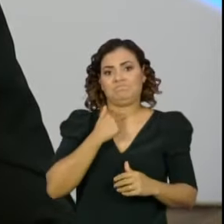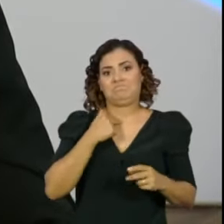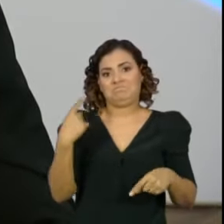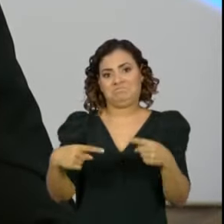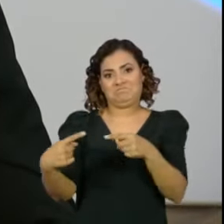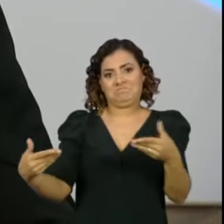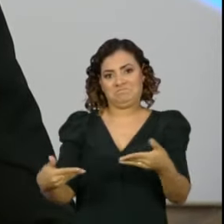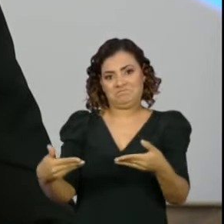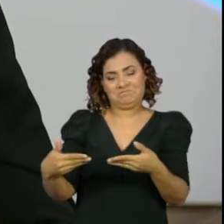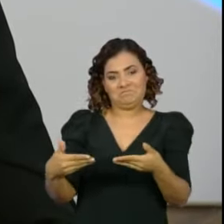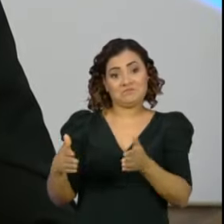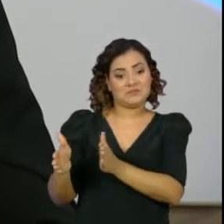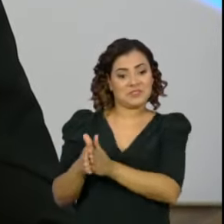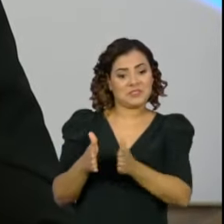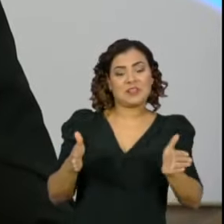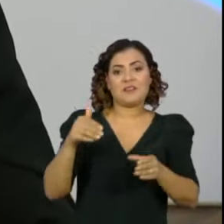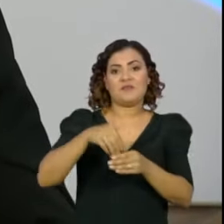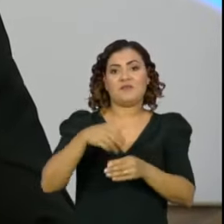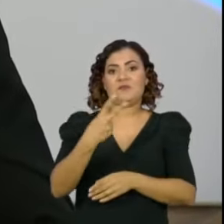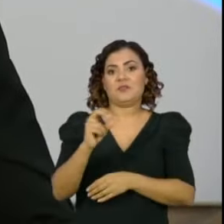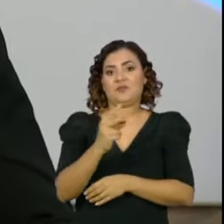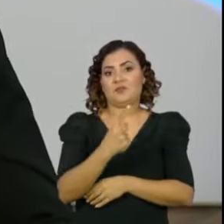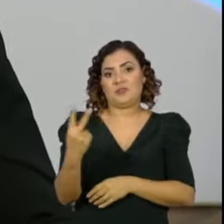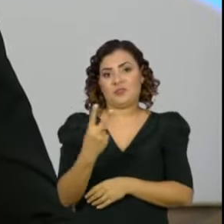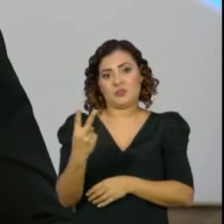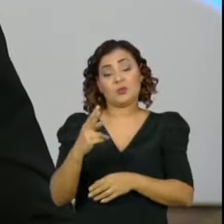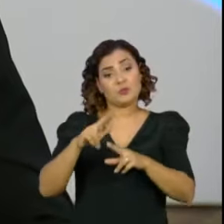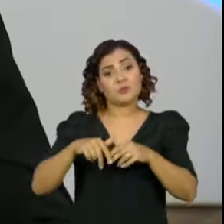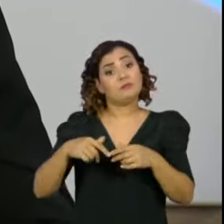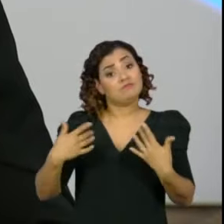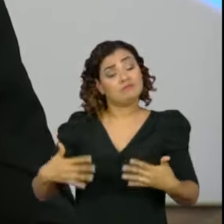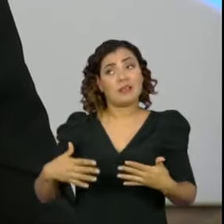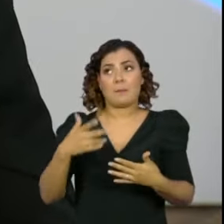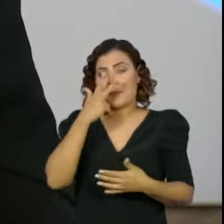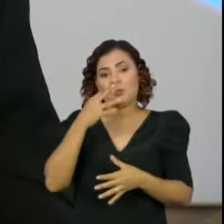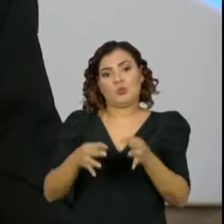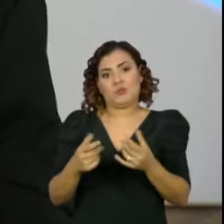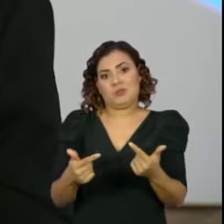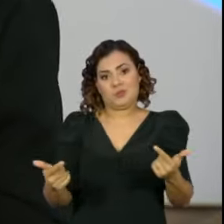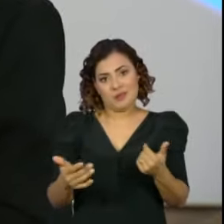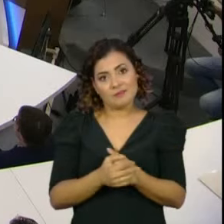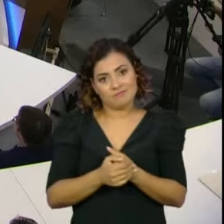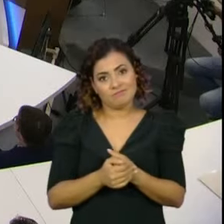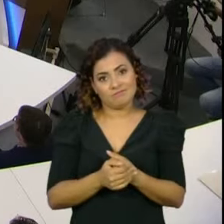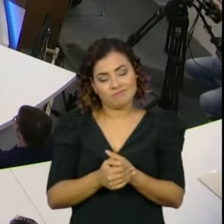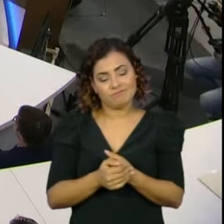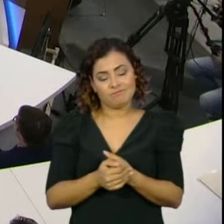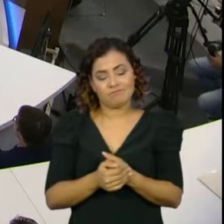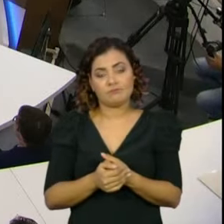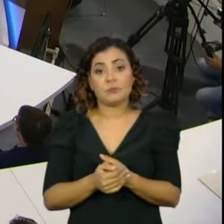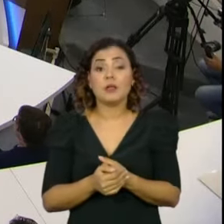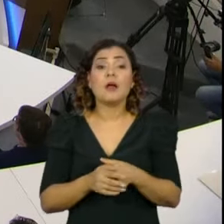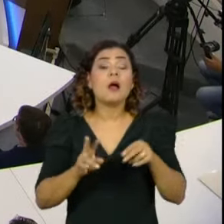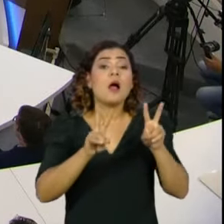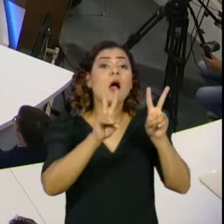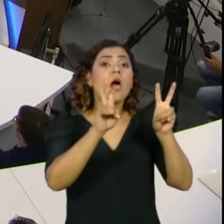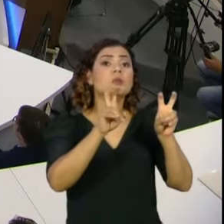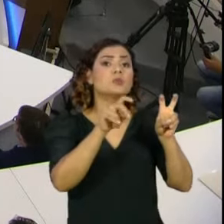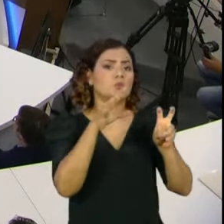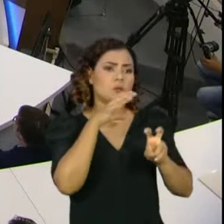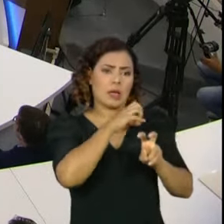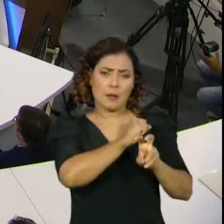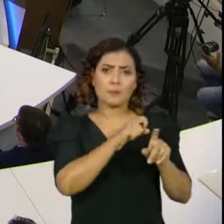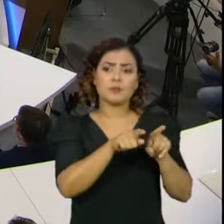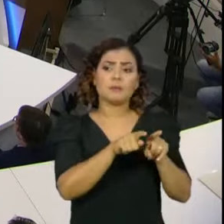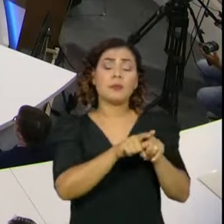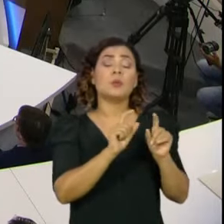processo eleitoral de 2022. Seria até injusto com o povo brasileiro fazermos isso. Presidente, eu queria entrar num assunto rapidamente aqui, que